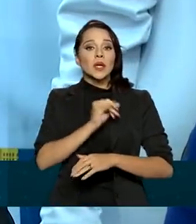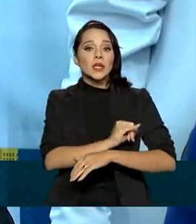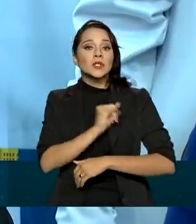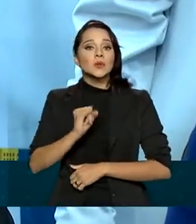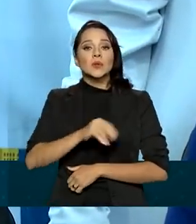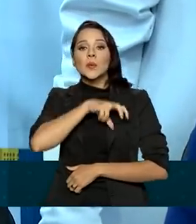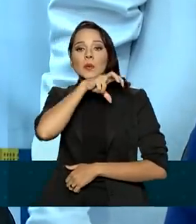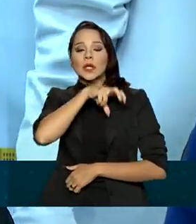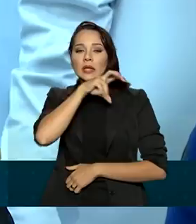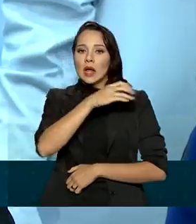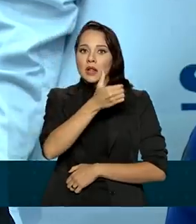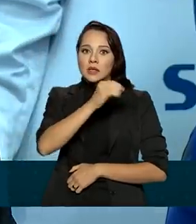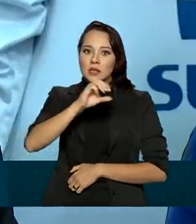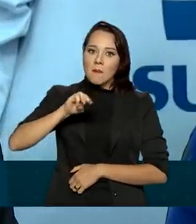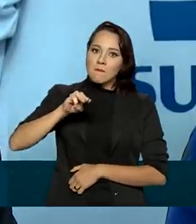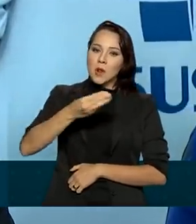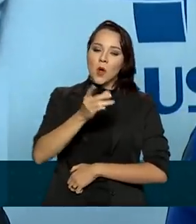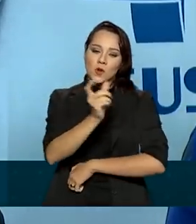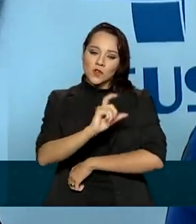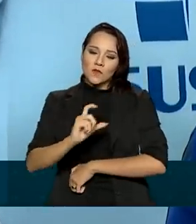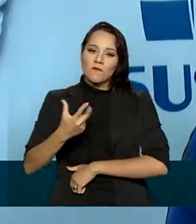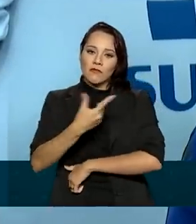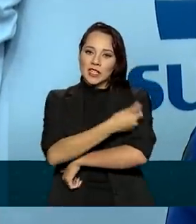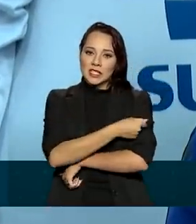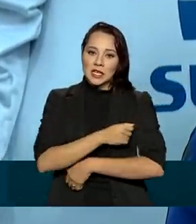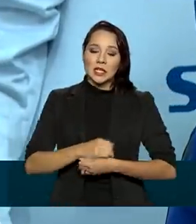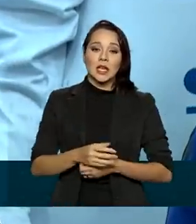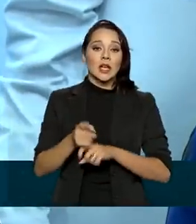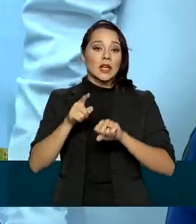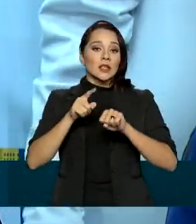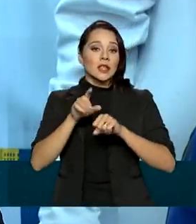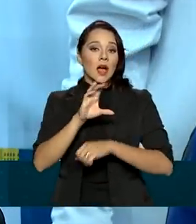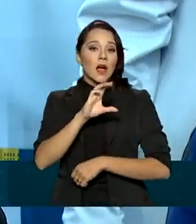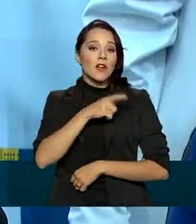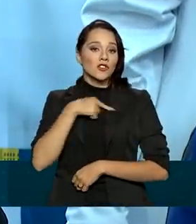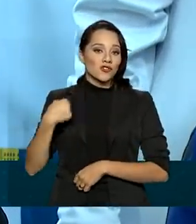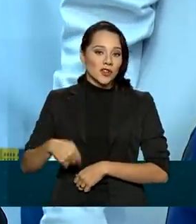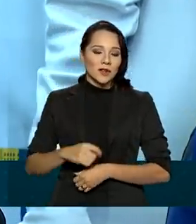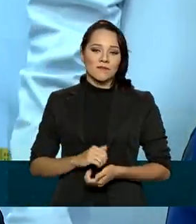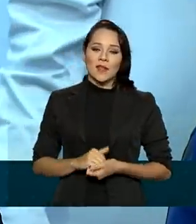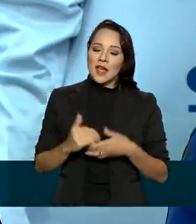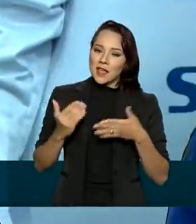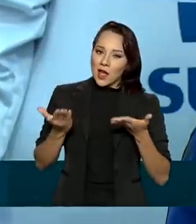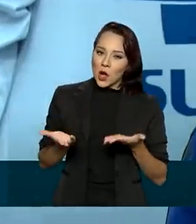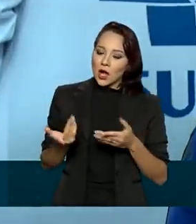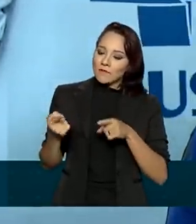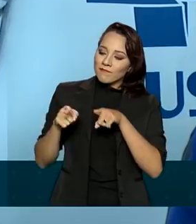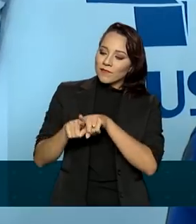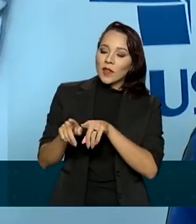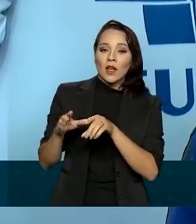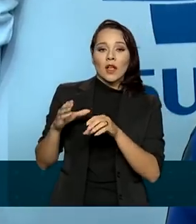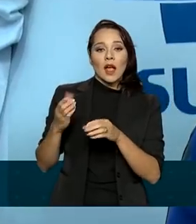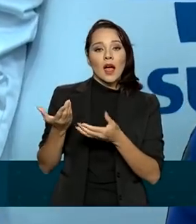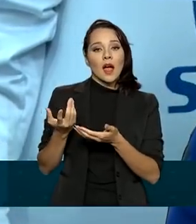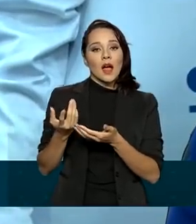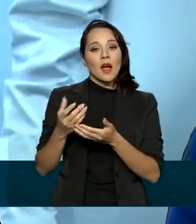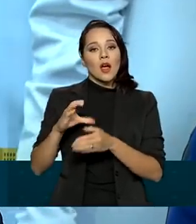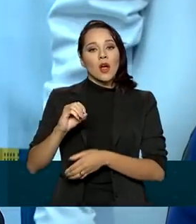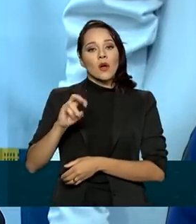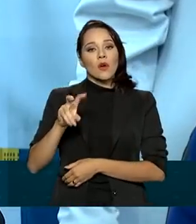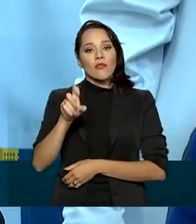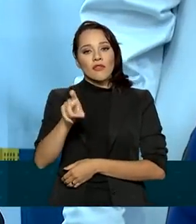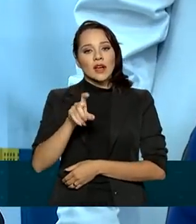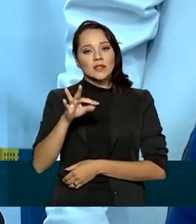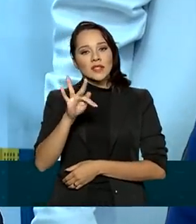Butantan 100 milhões de doses da vacina Coronavac. E nós nos filiamos à iniciativa COVAX Facility, da